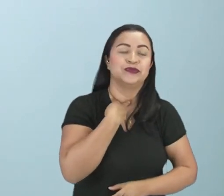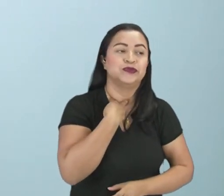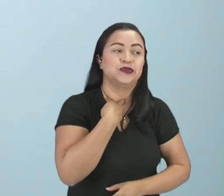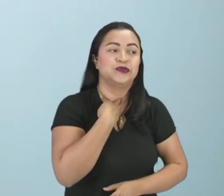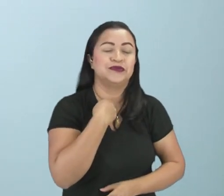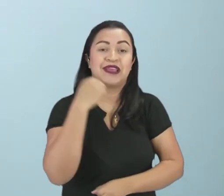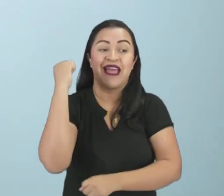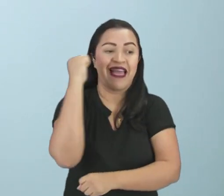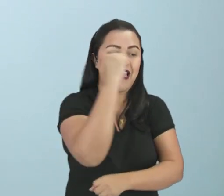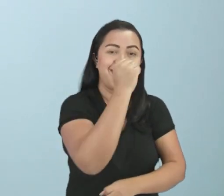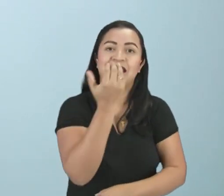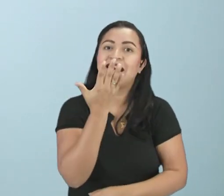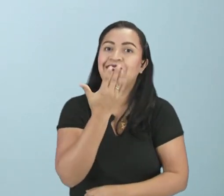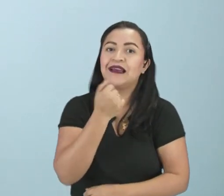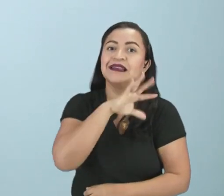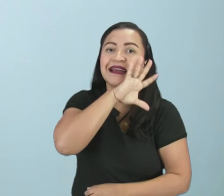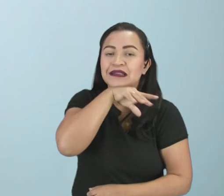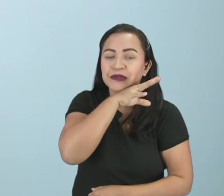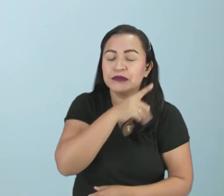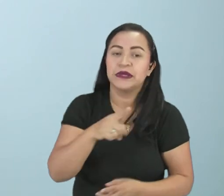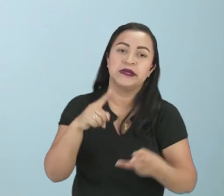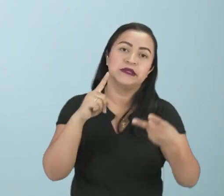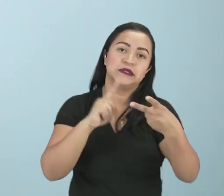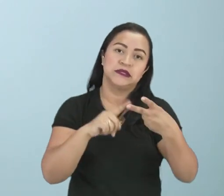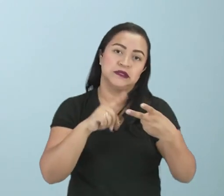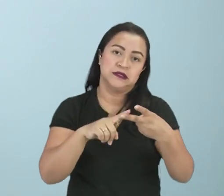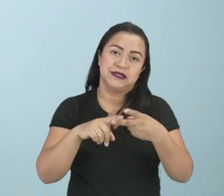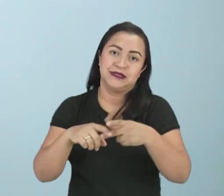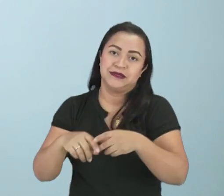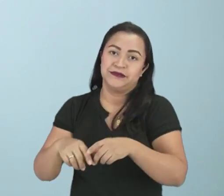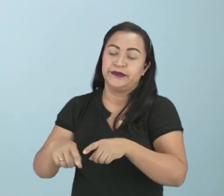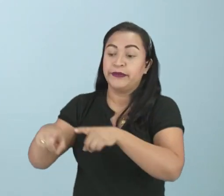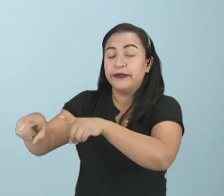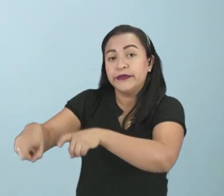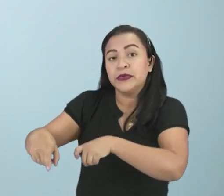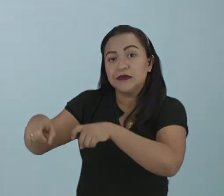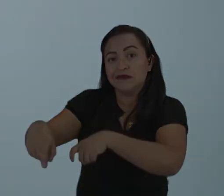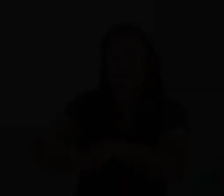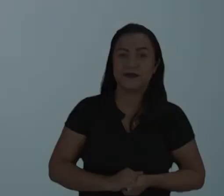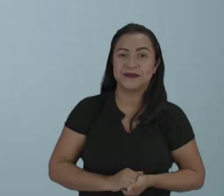foi um genocídio sem procedente durante esse período.